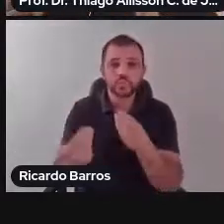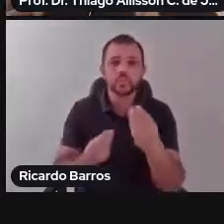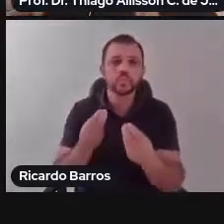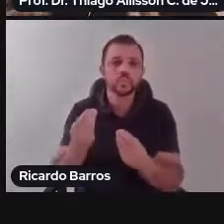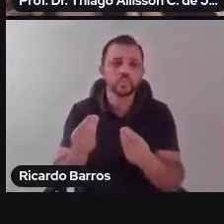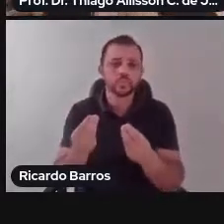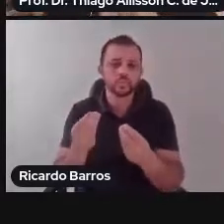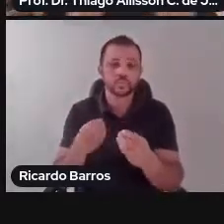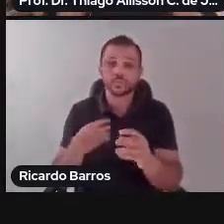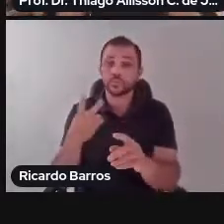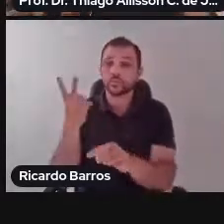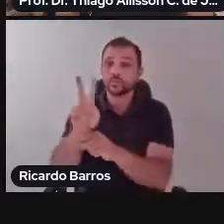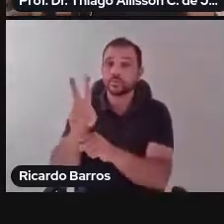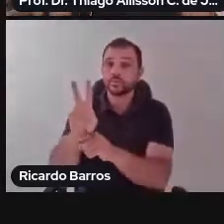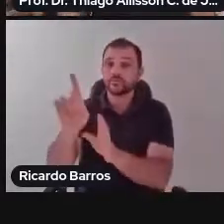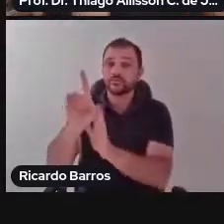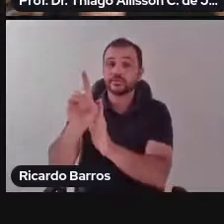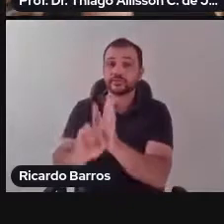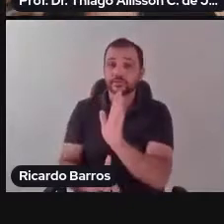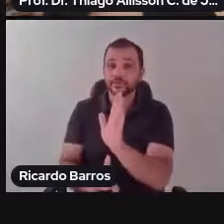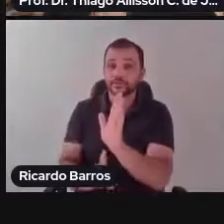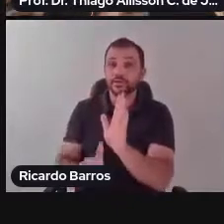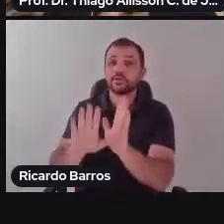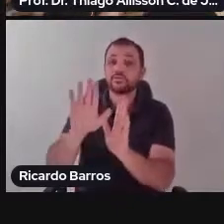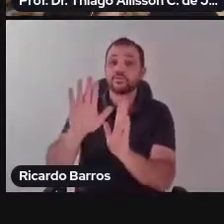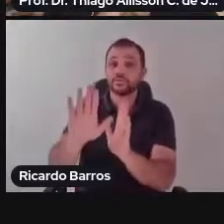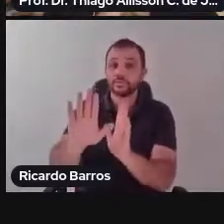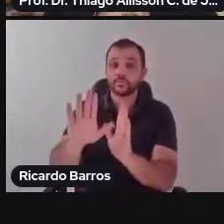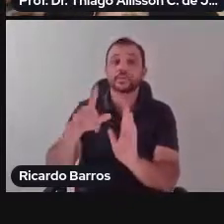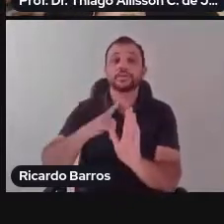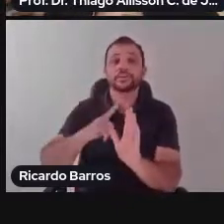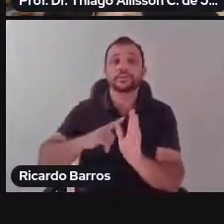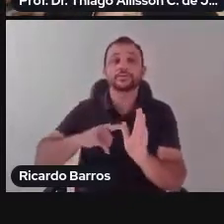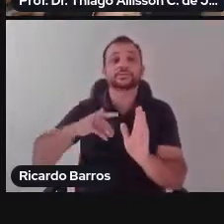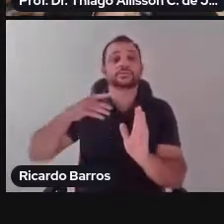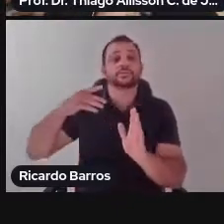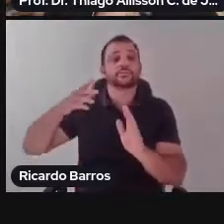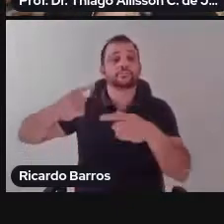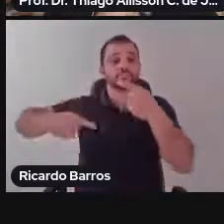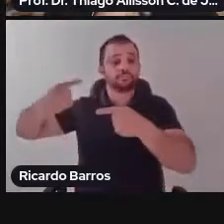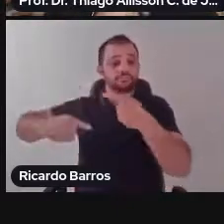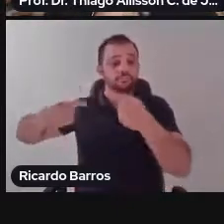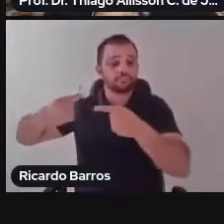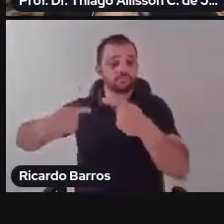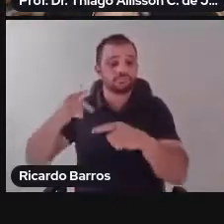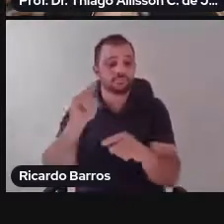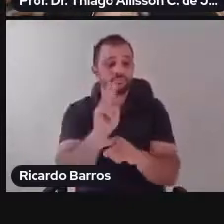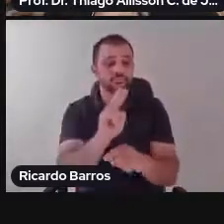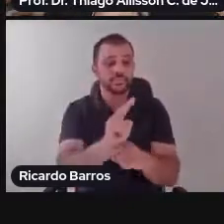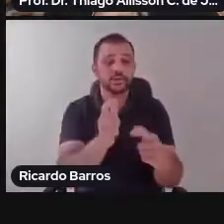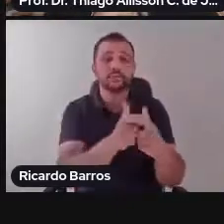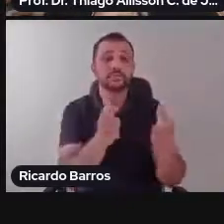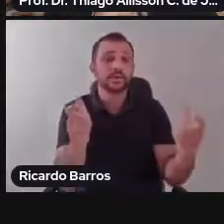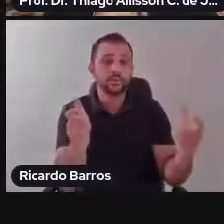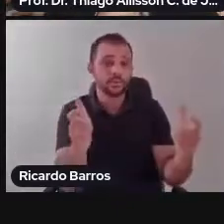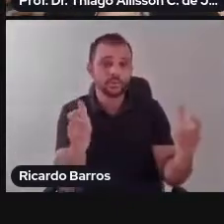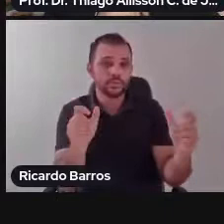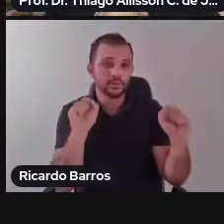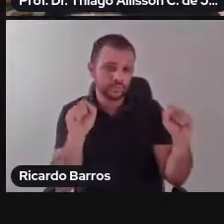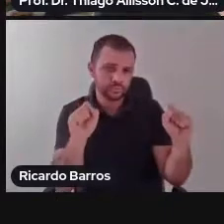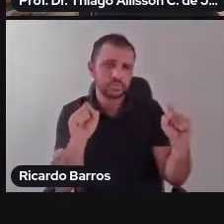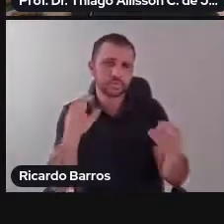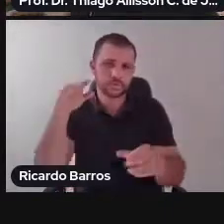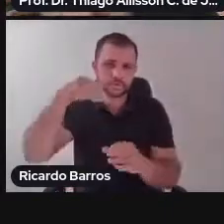discurso que se existe é de uma maioria, tendo assento ou não no âmbito da Organização das Nações